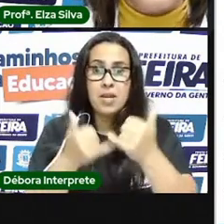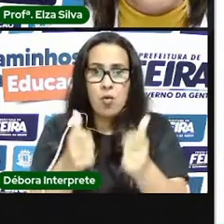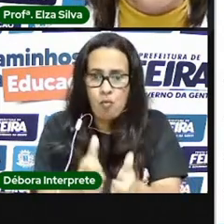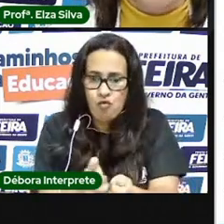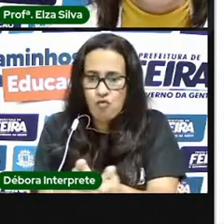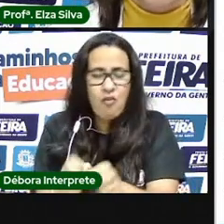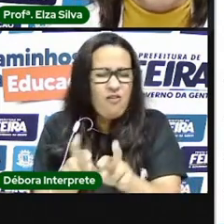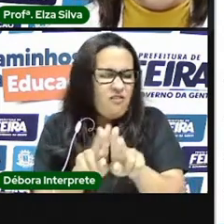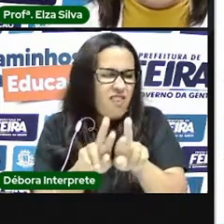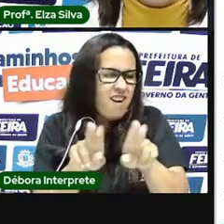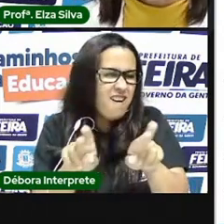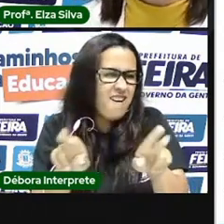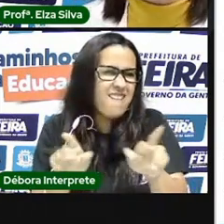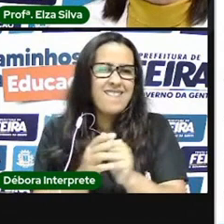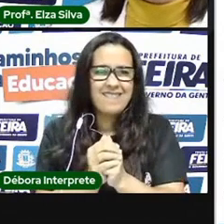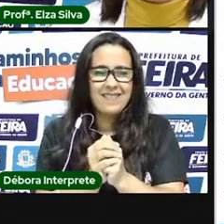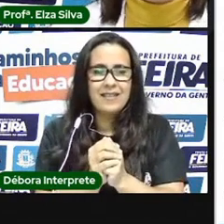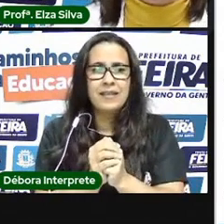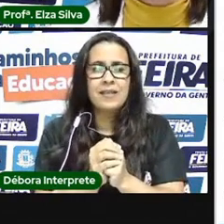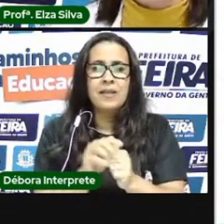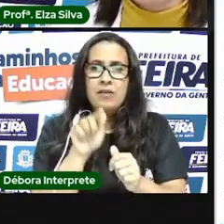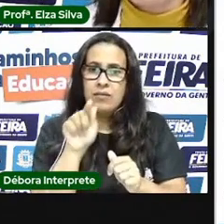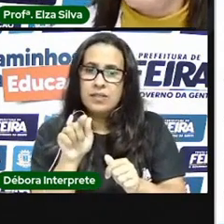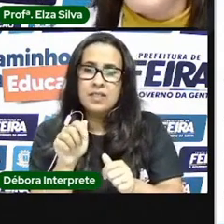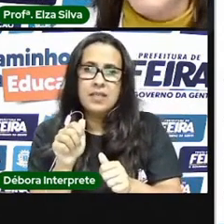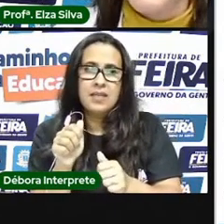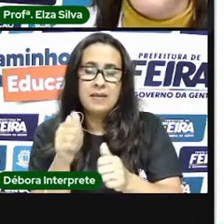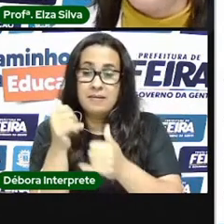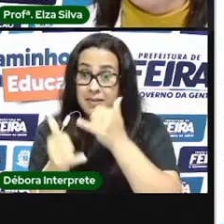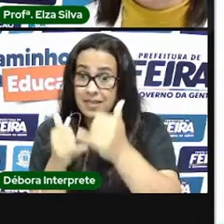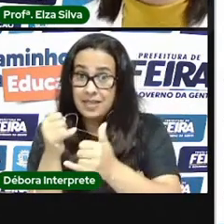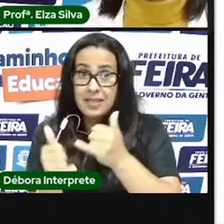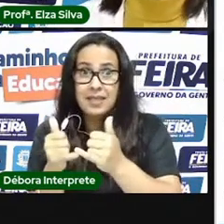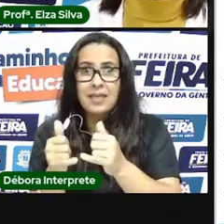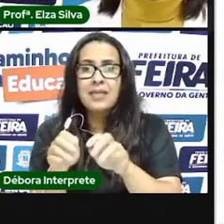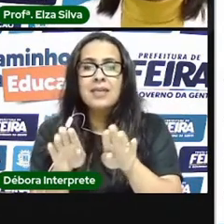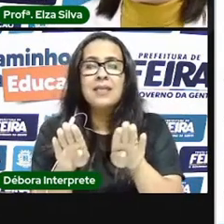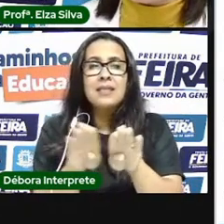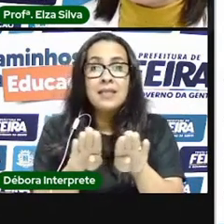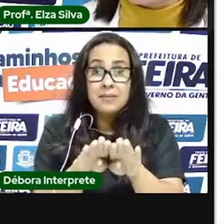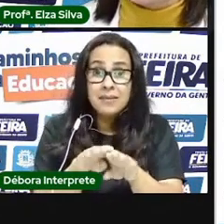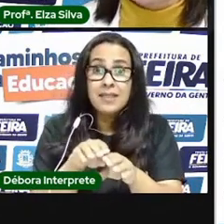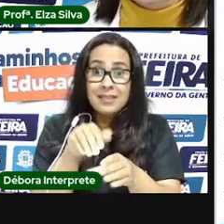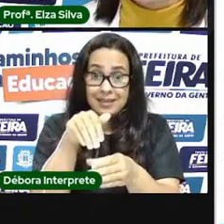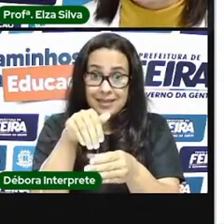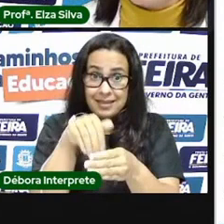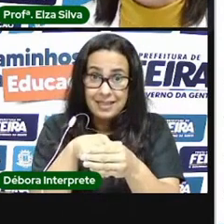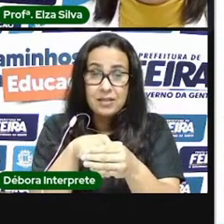imperativos que ao mesmo tempo que você joga você aprende a respeito das manifestações artísticas